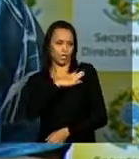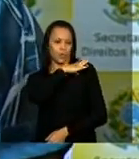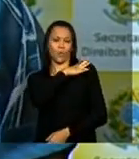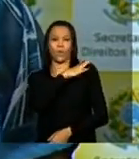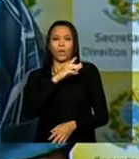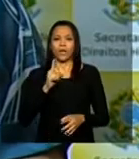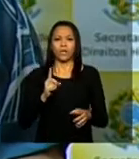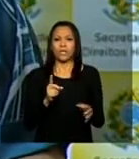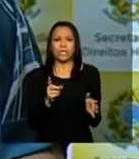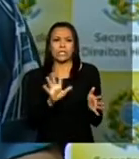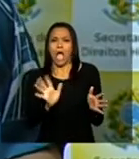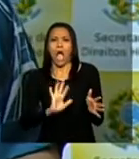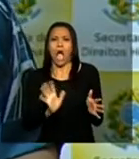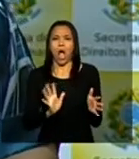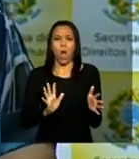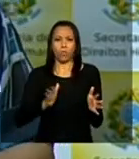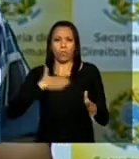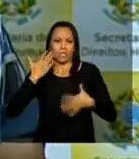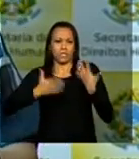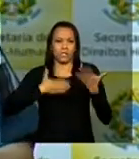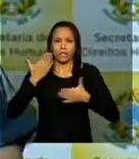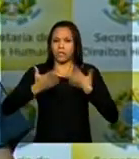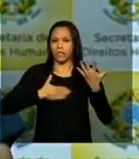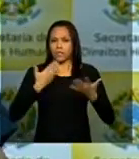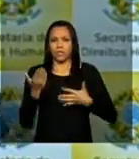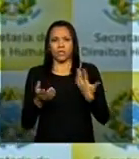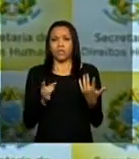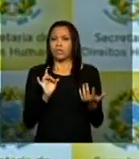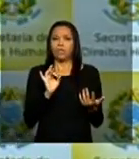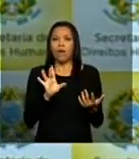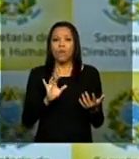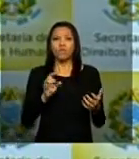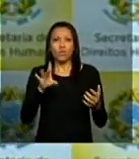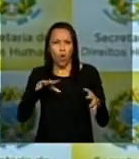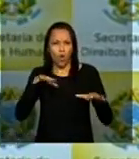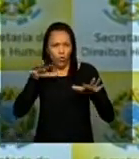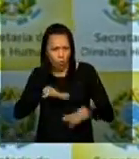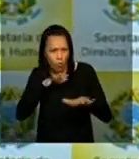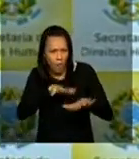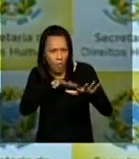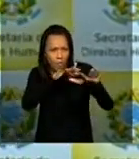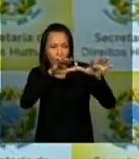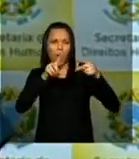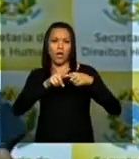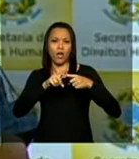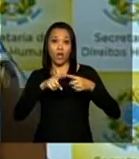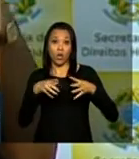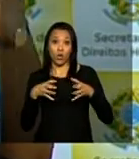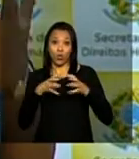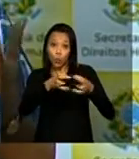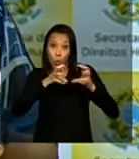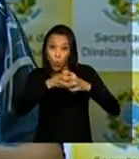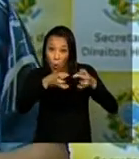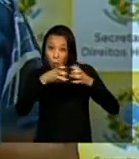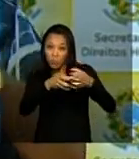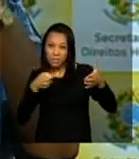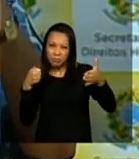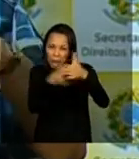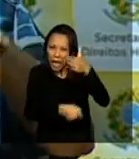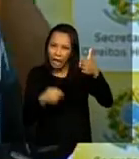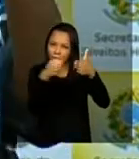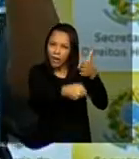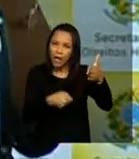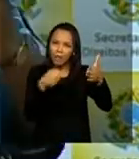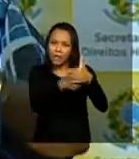dramática em que isso aconteceu só pelos movimentos e os grupos de resistência direta de